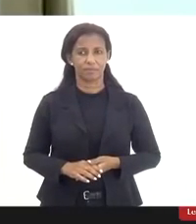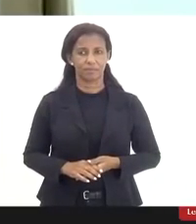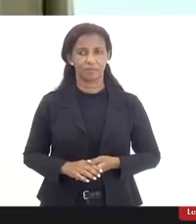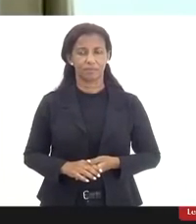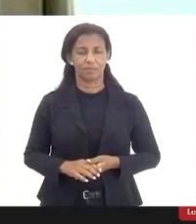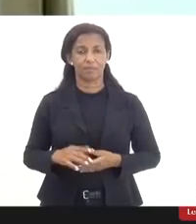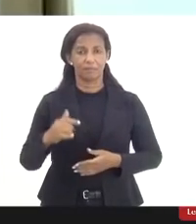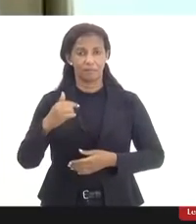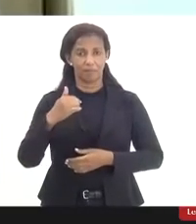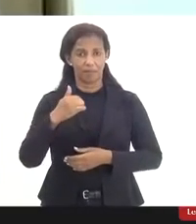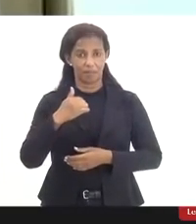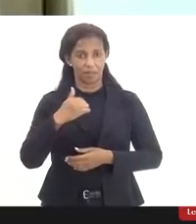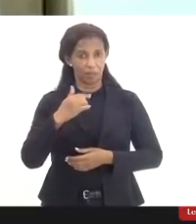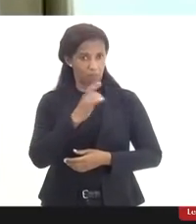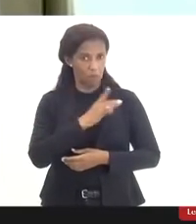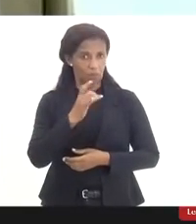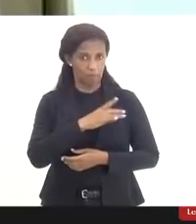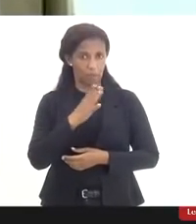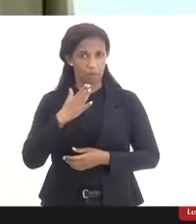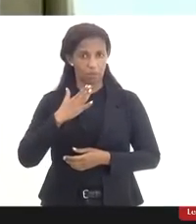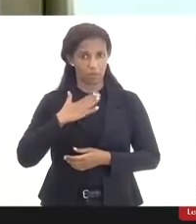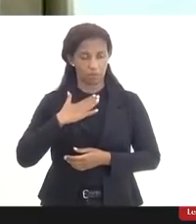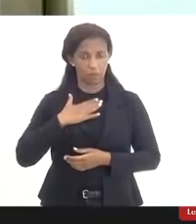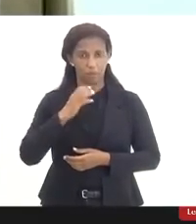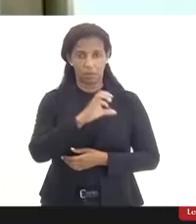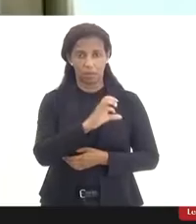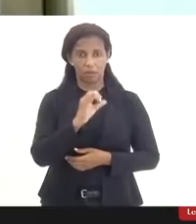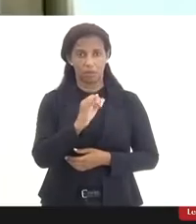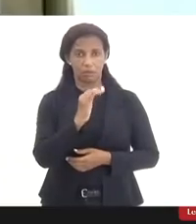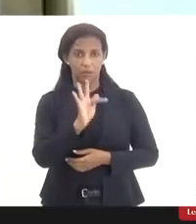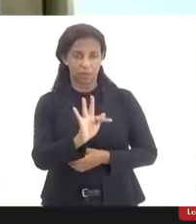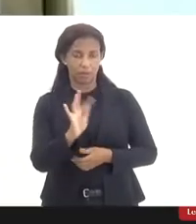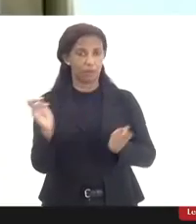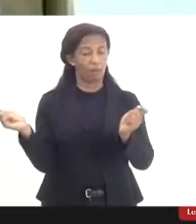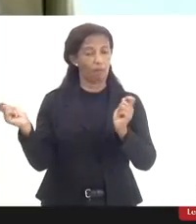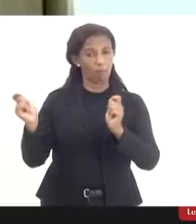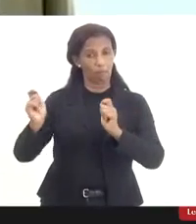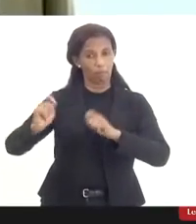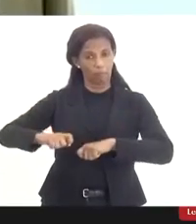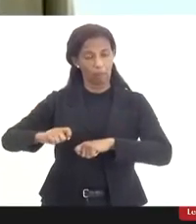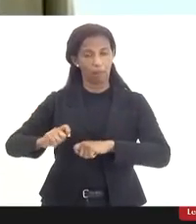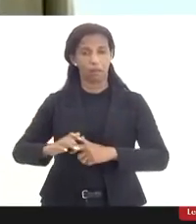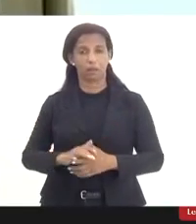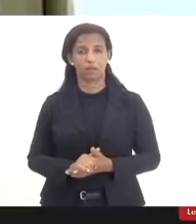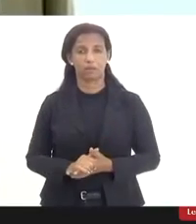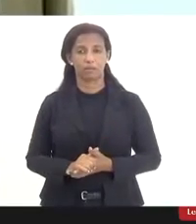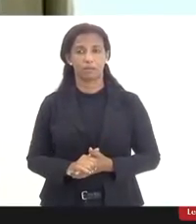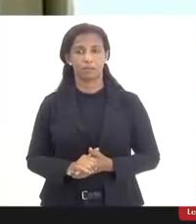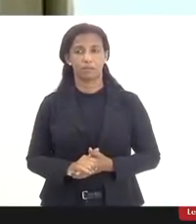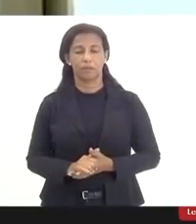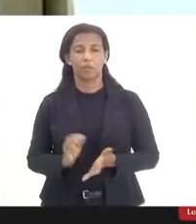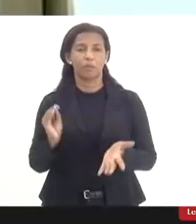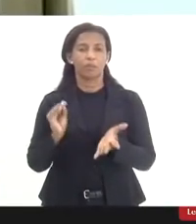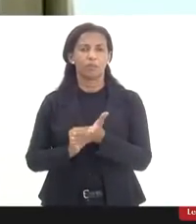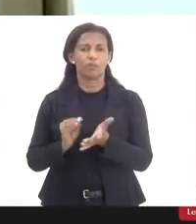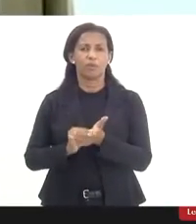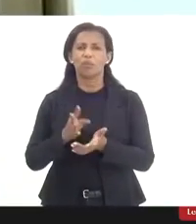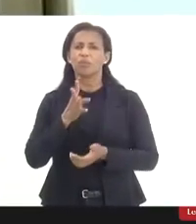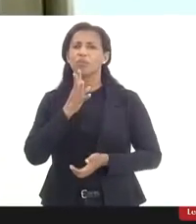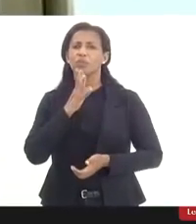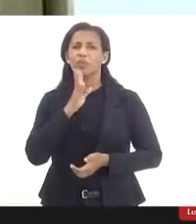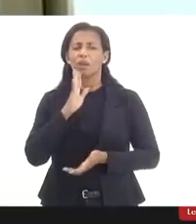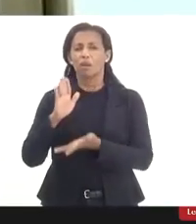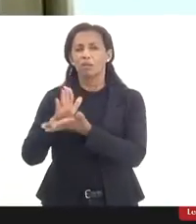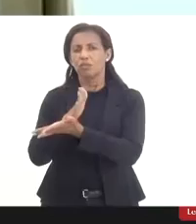tenho o meu medo é que o CIF possa por desconhecimento de alguns